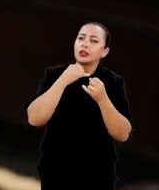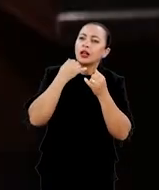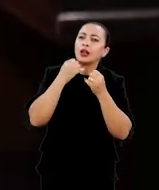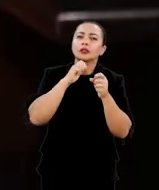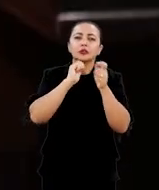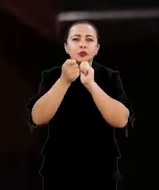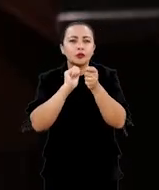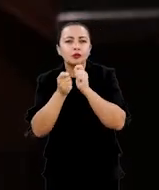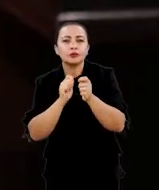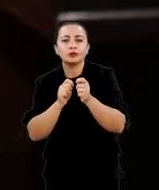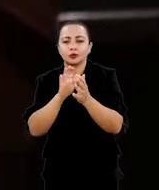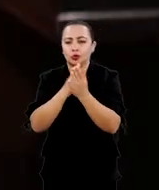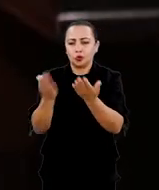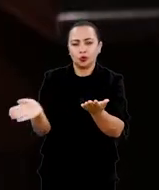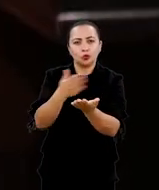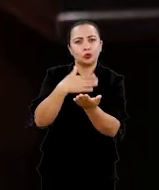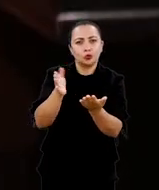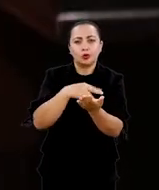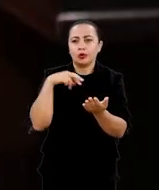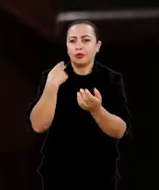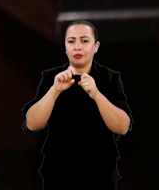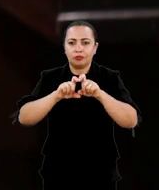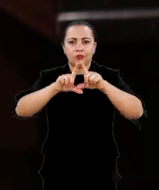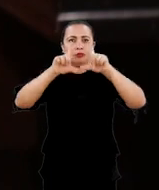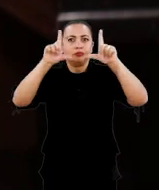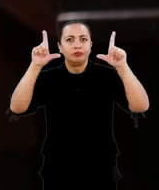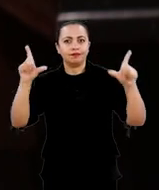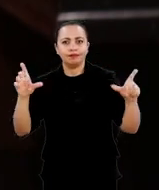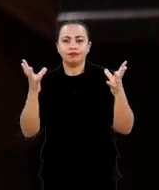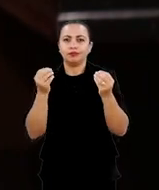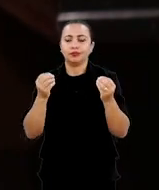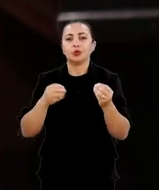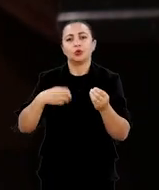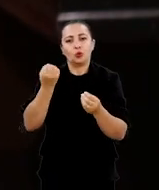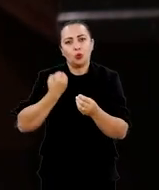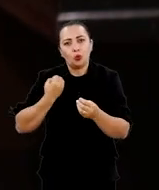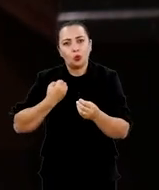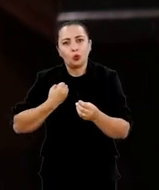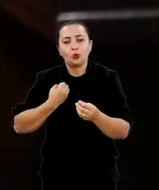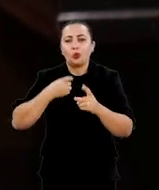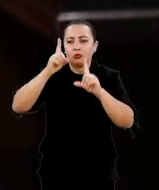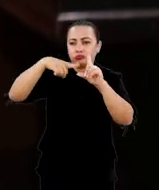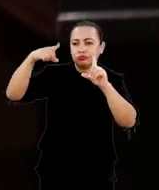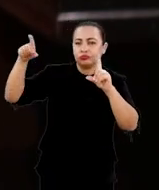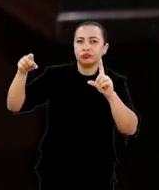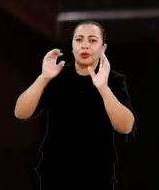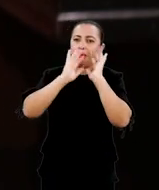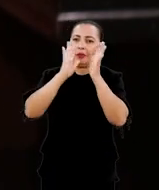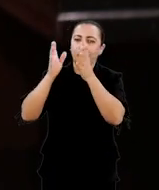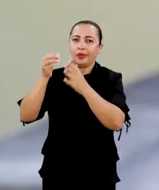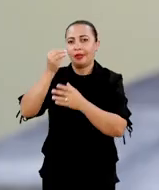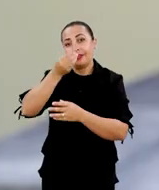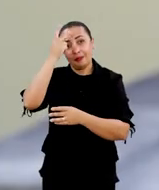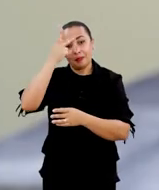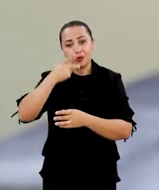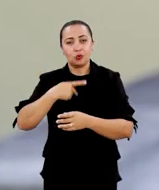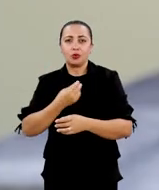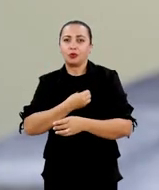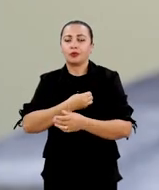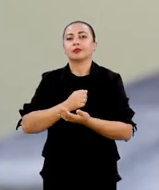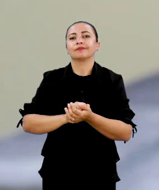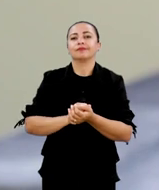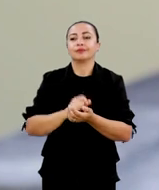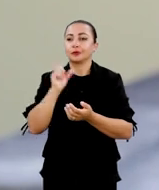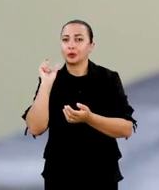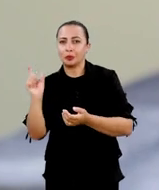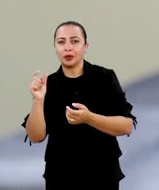notícias de jornal e de todo o contexto, a gente consegue ampliar bastante esses dados biográficos do Xisto Bahia. E a parte que me